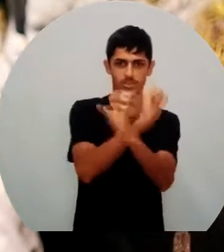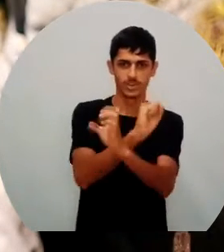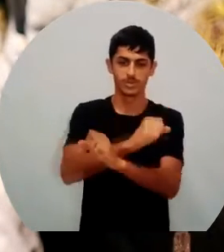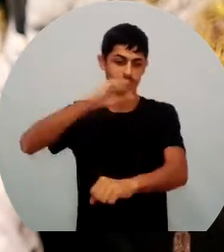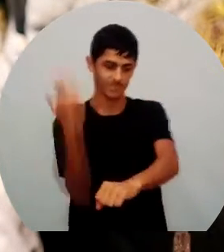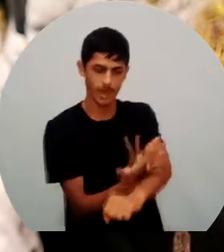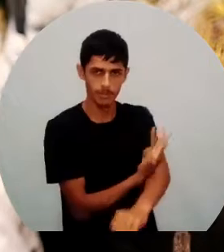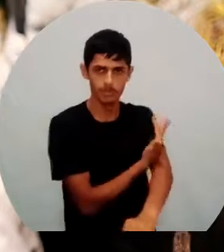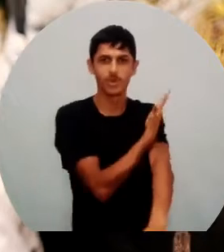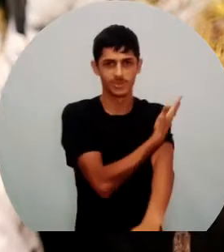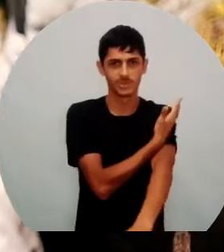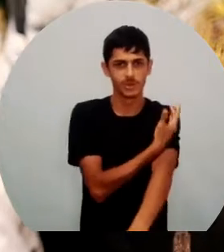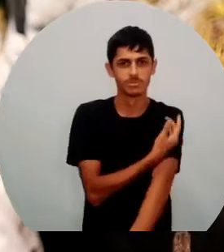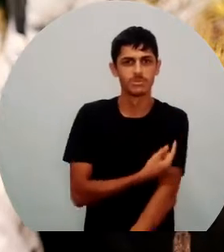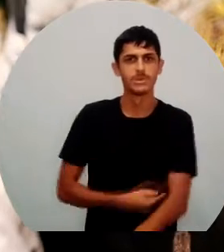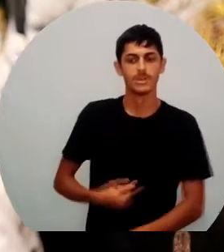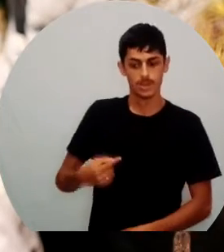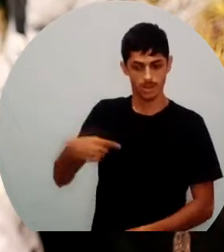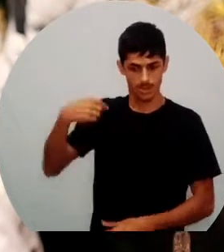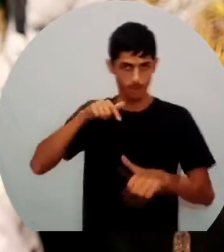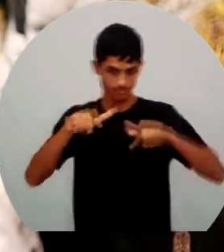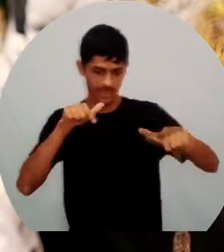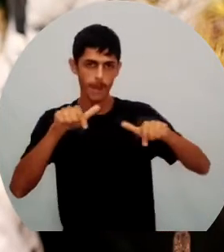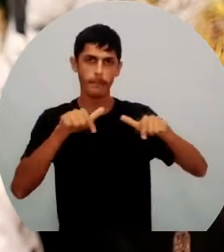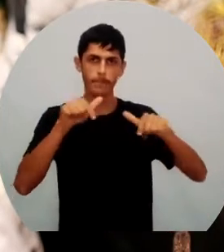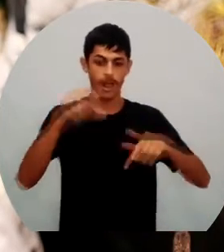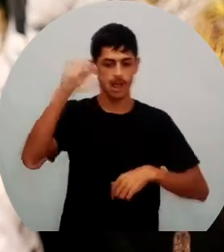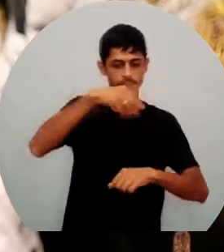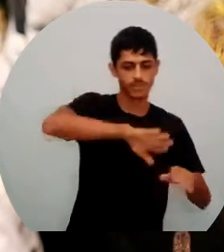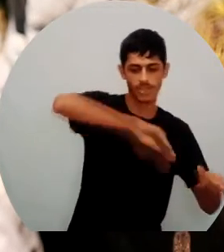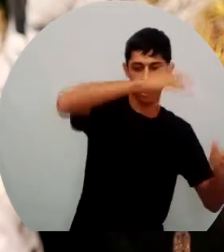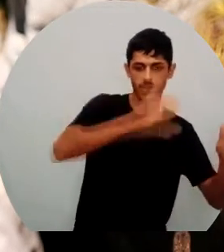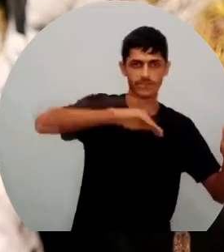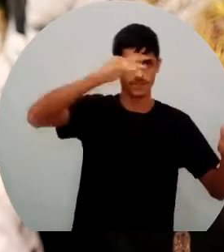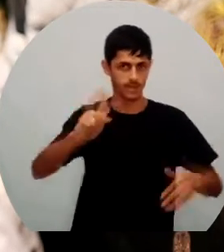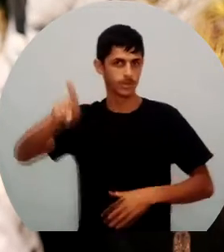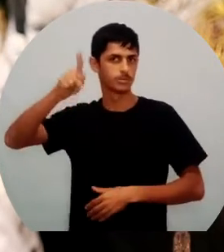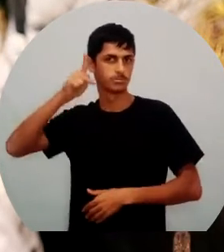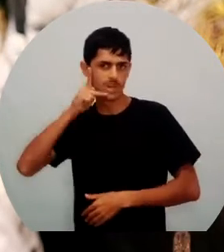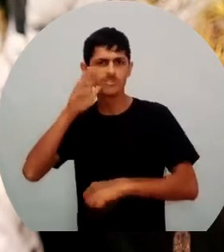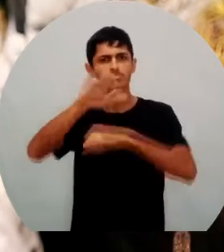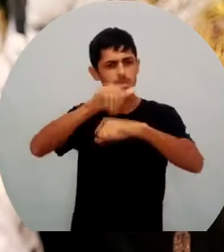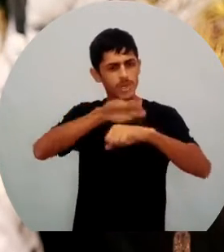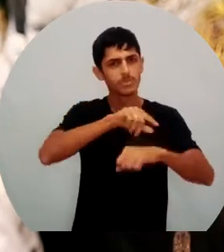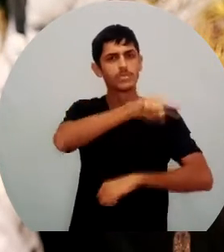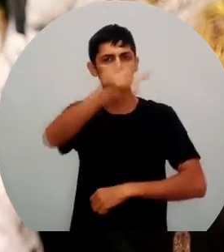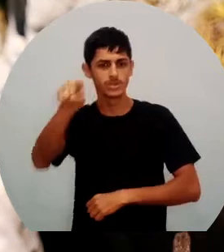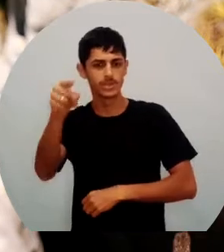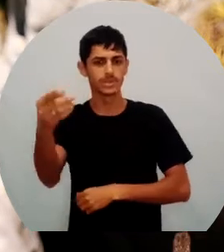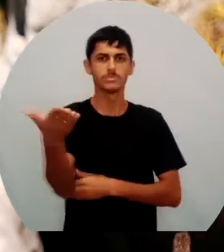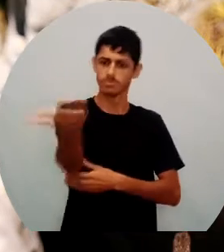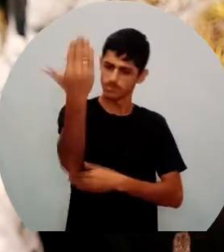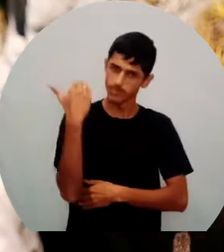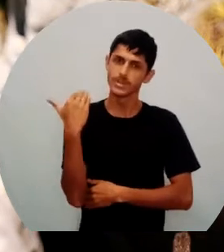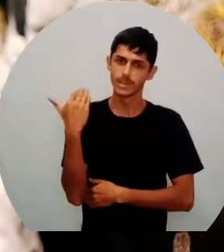está à disposição para quem quiser e quem puder vir visitar, né? A gente faz aqui o rapel, a faz a escalada.